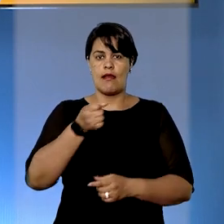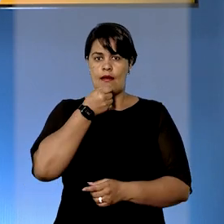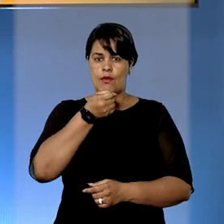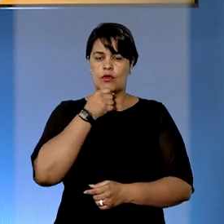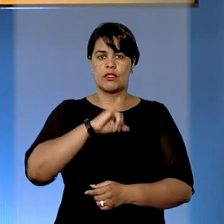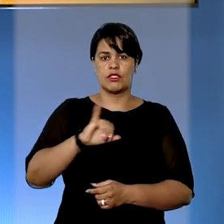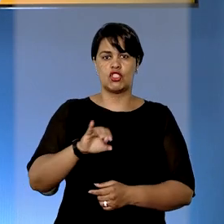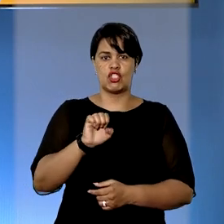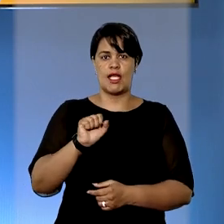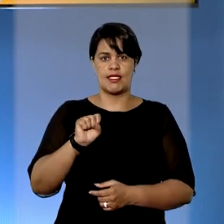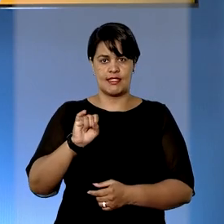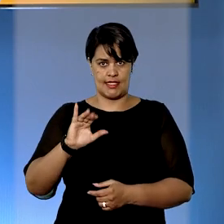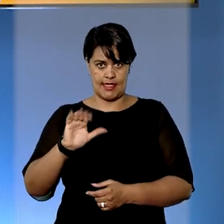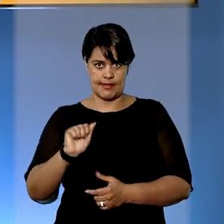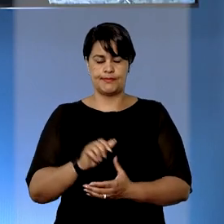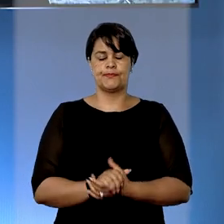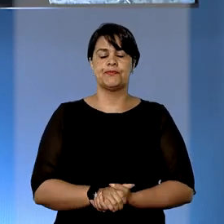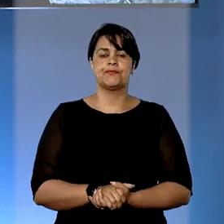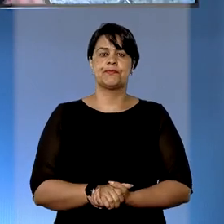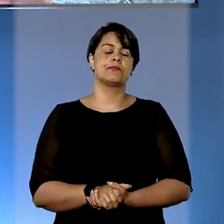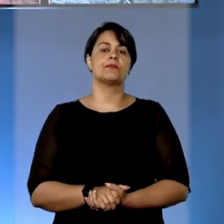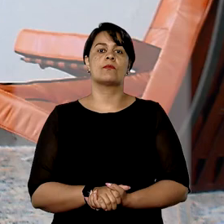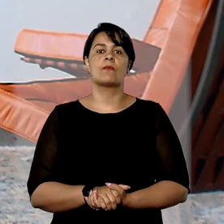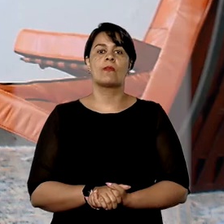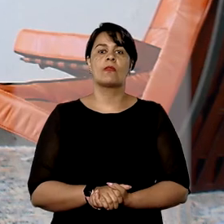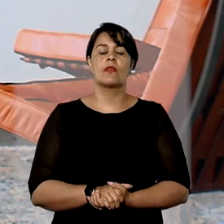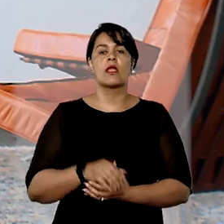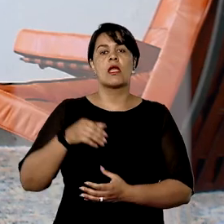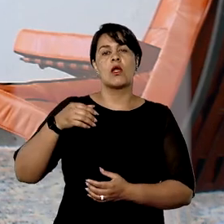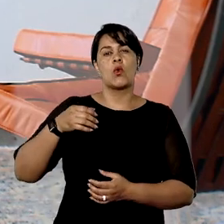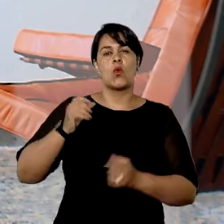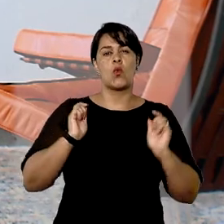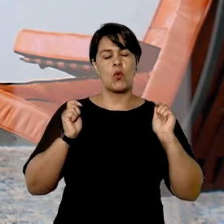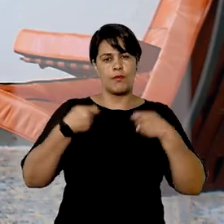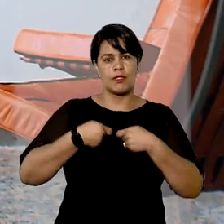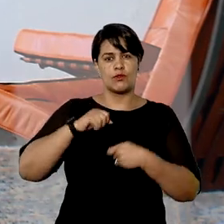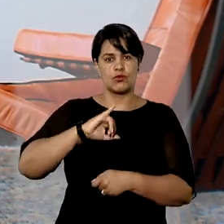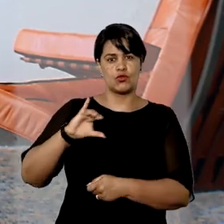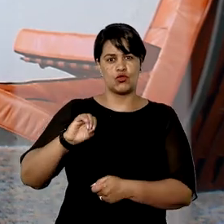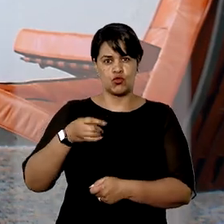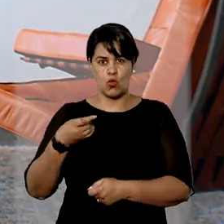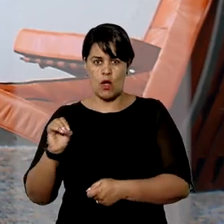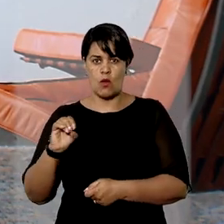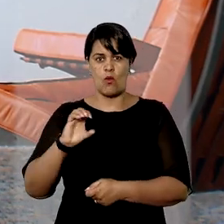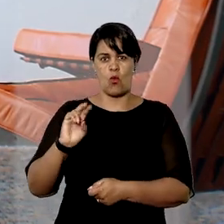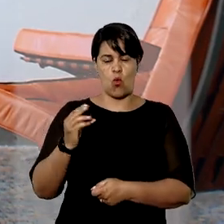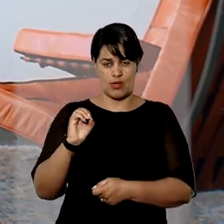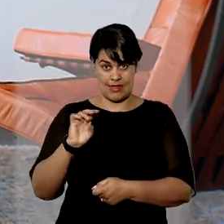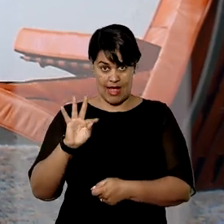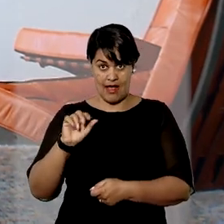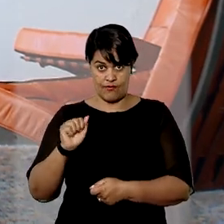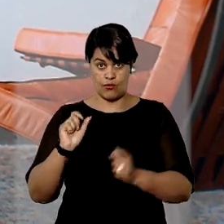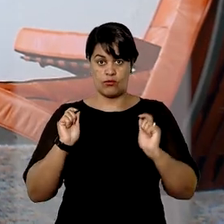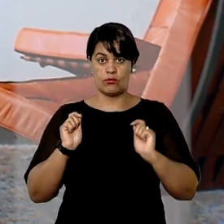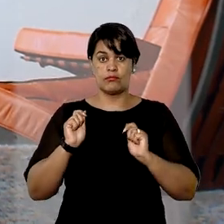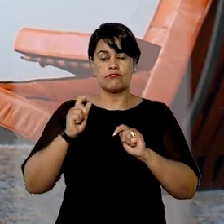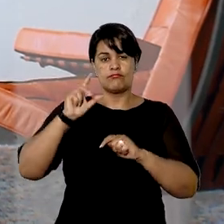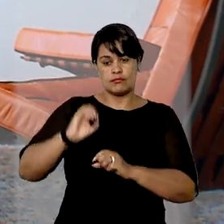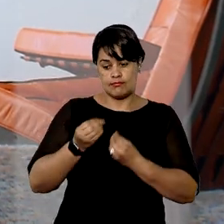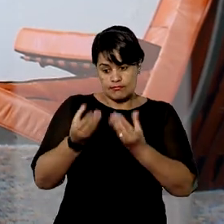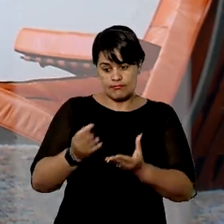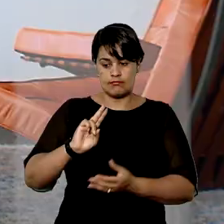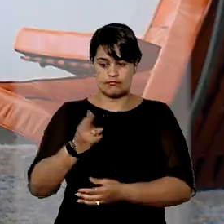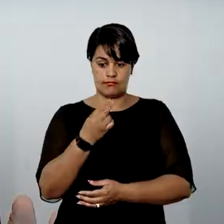repórter Jéssica Castro. Ao conceder abescorpos, o ministro João Otávio de Noronha destacou o fim da